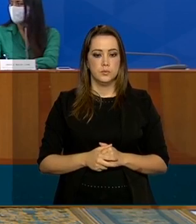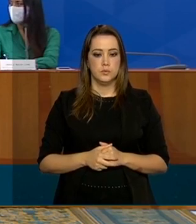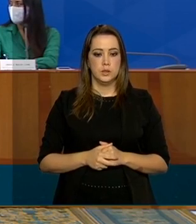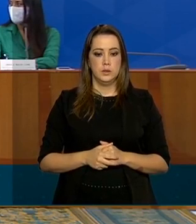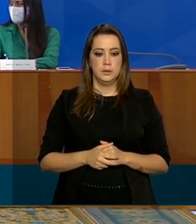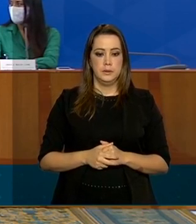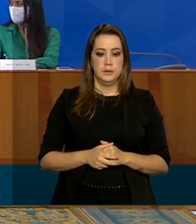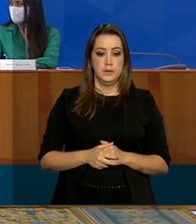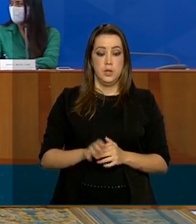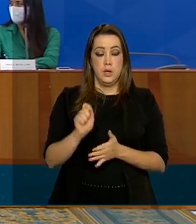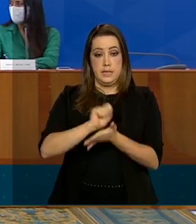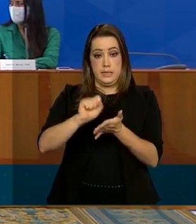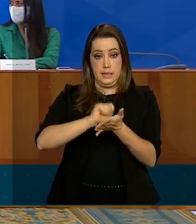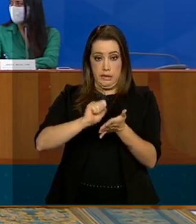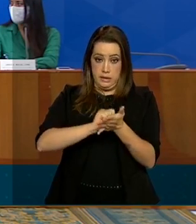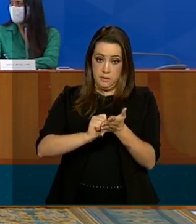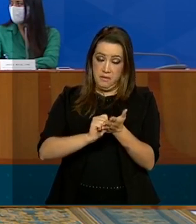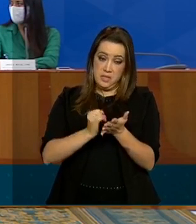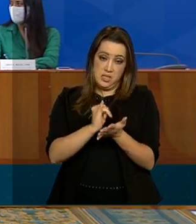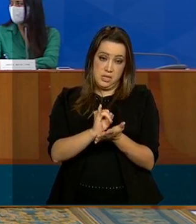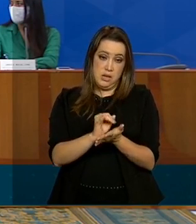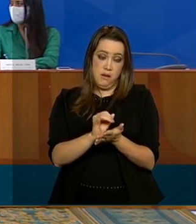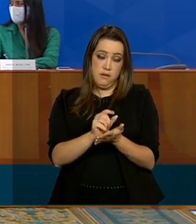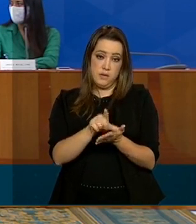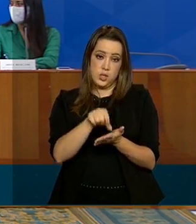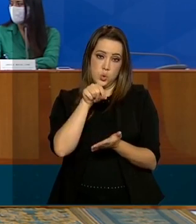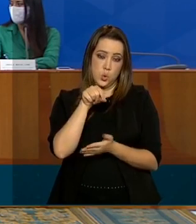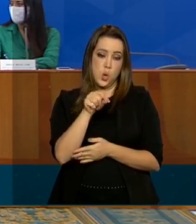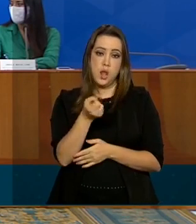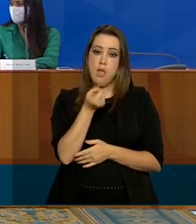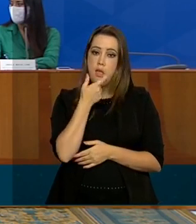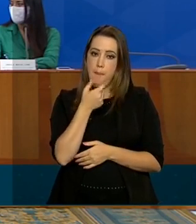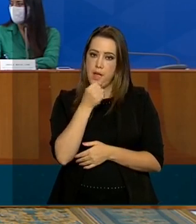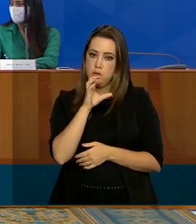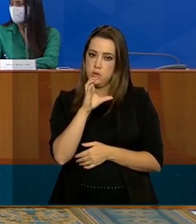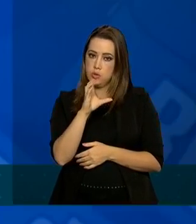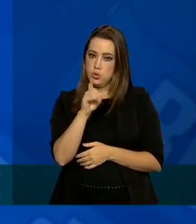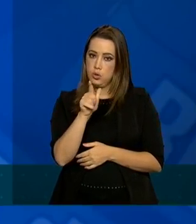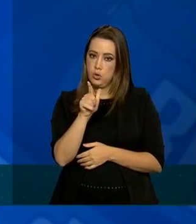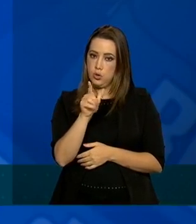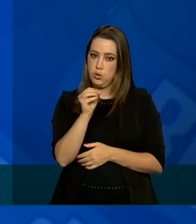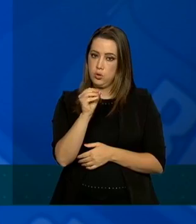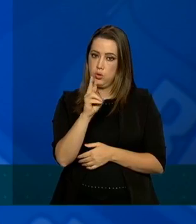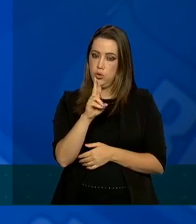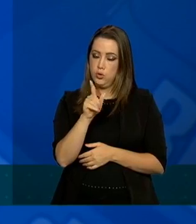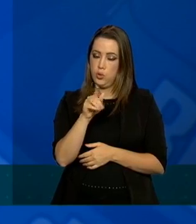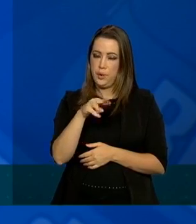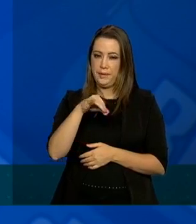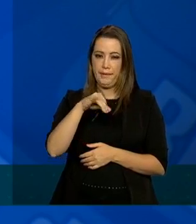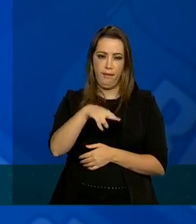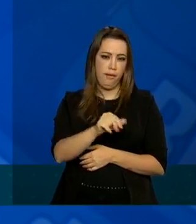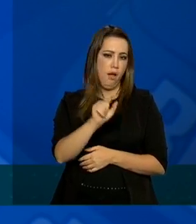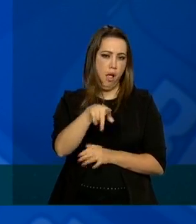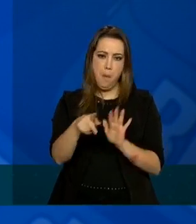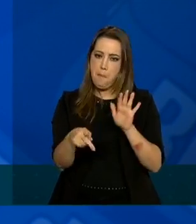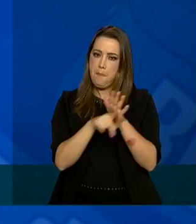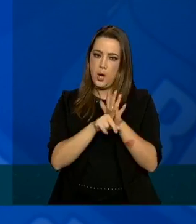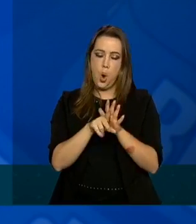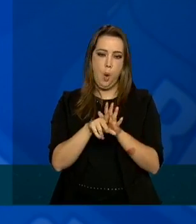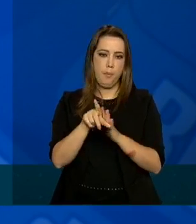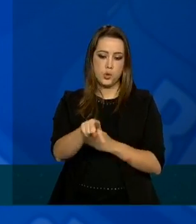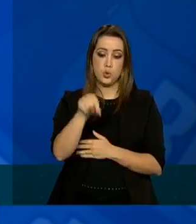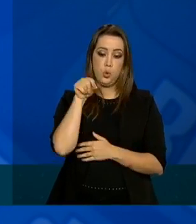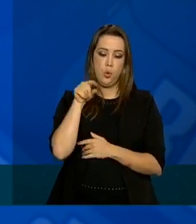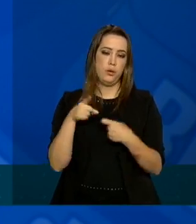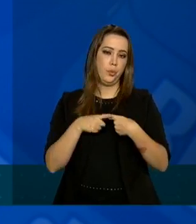a receita médica é uma determinação do profissional uma escolha do profissional médico então ele avaliando